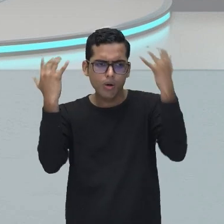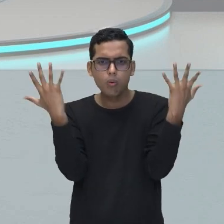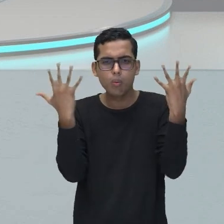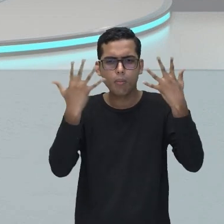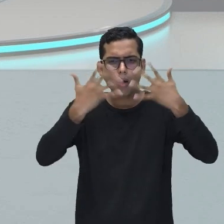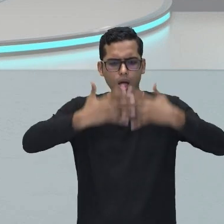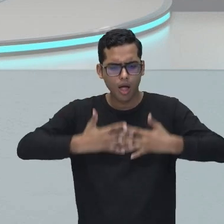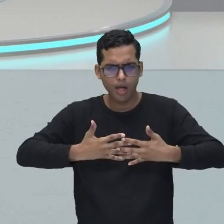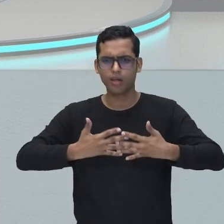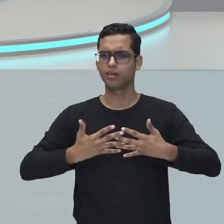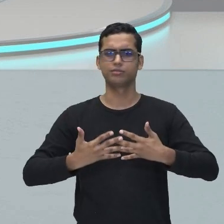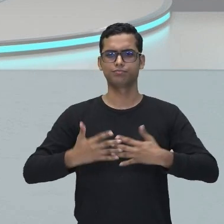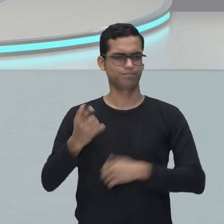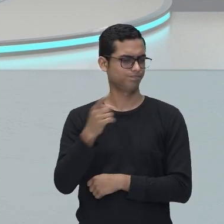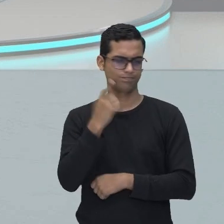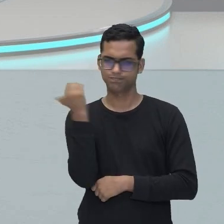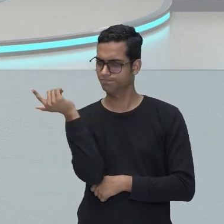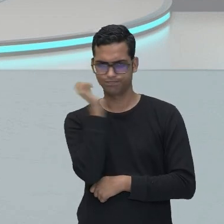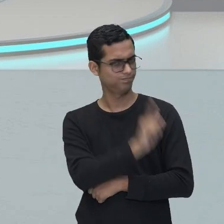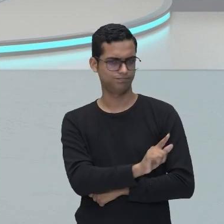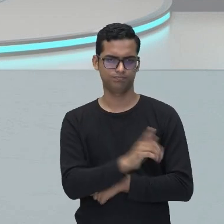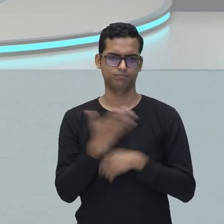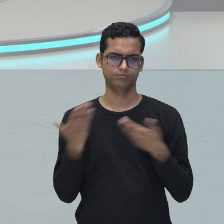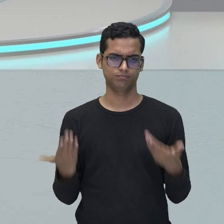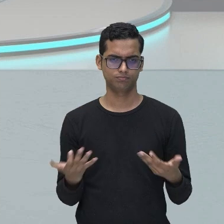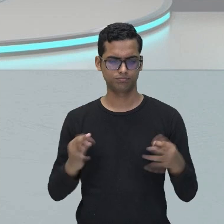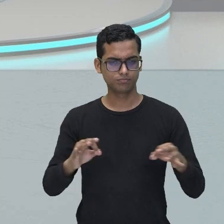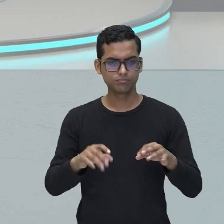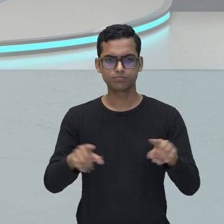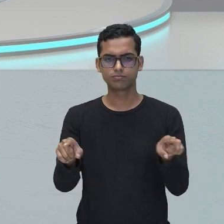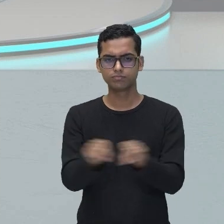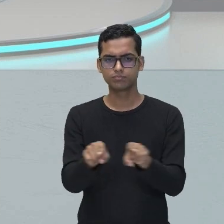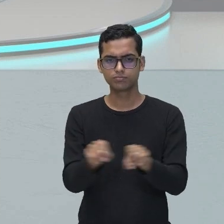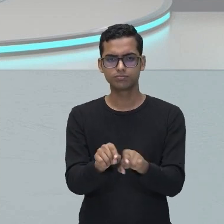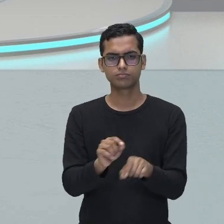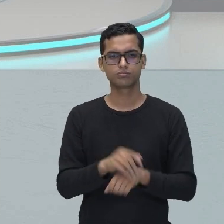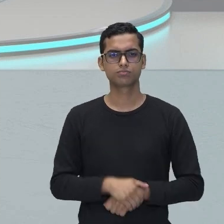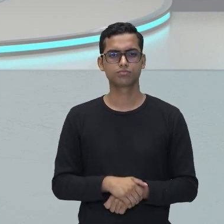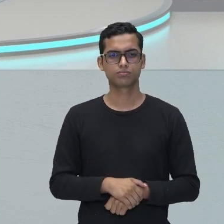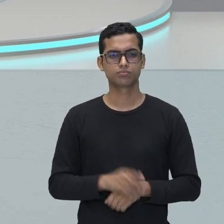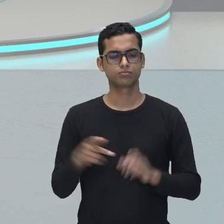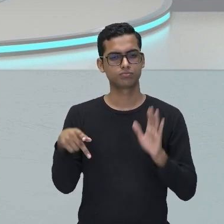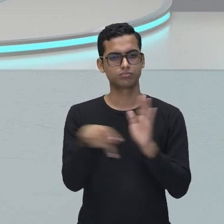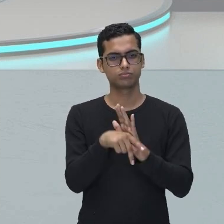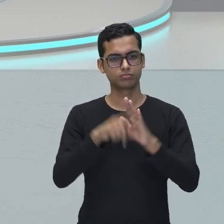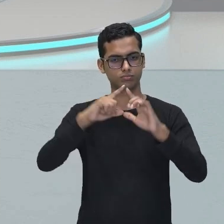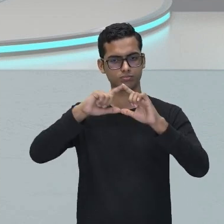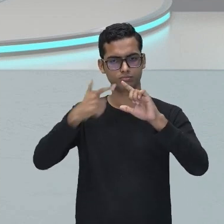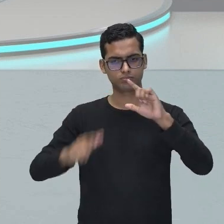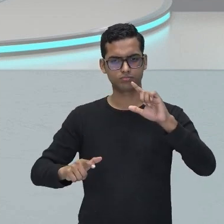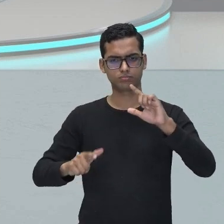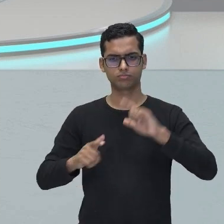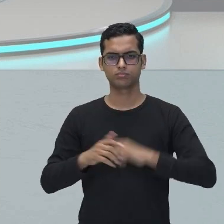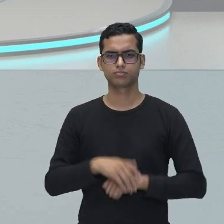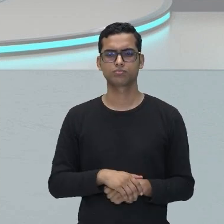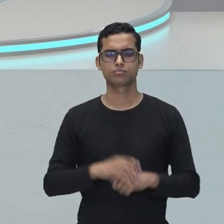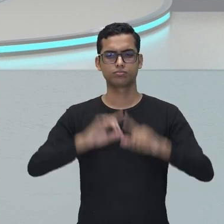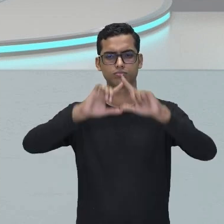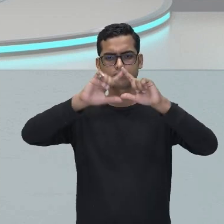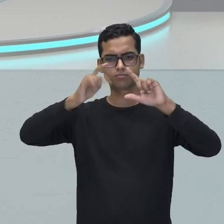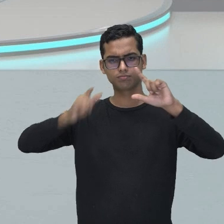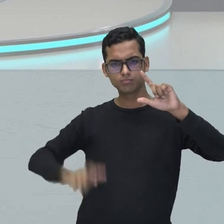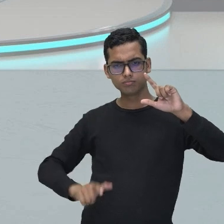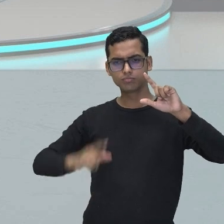dói e não se sente. Então, há aí um paradoxo, né? São ideias